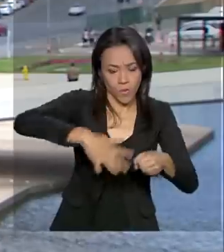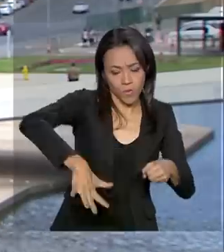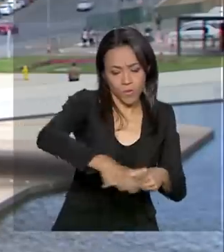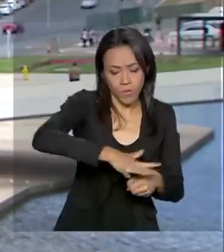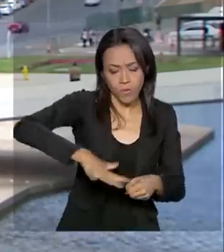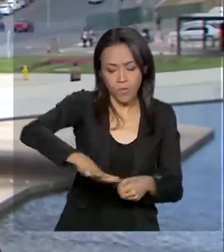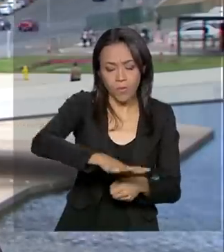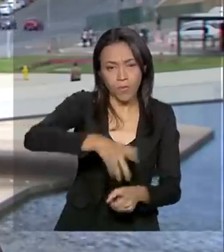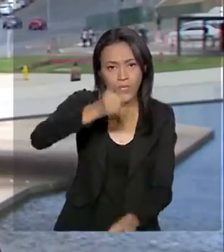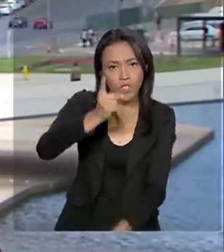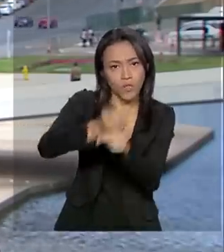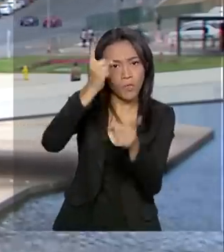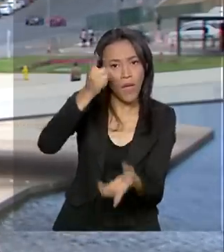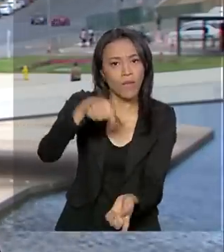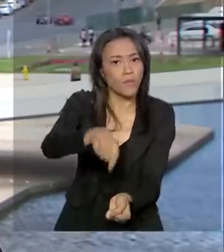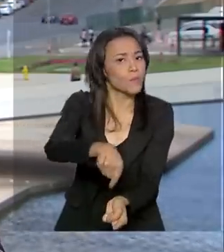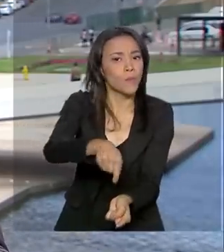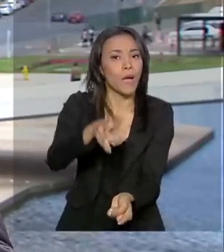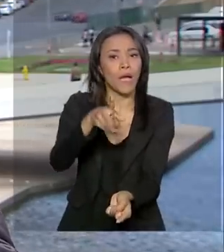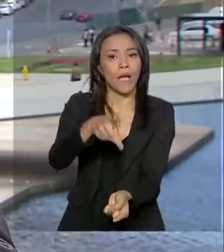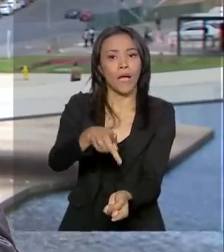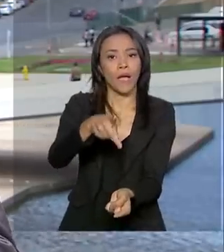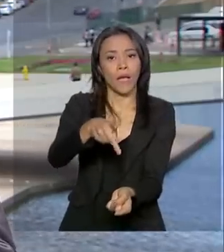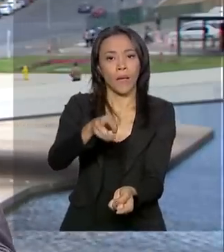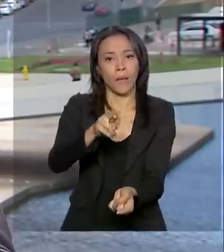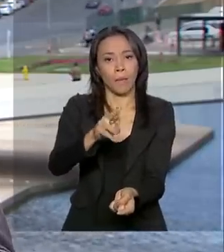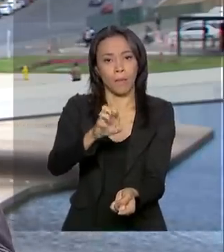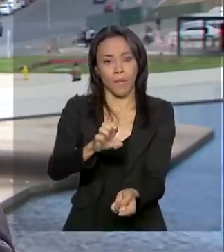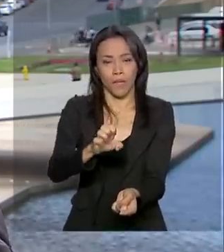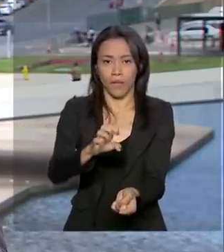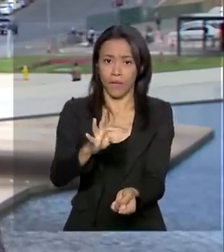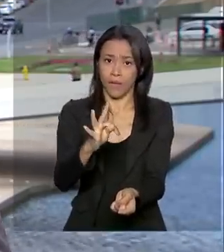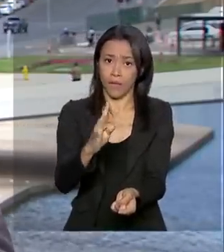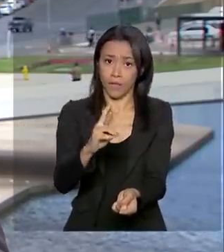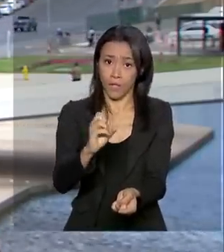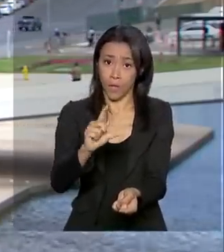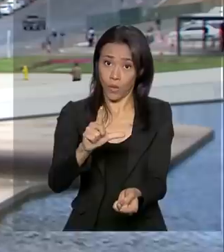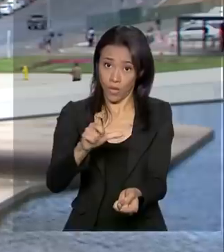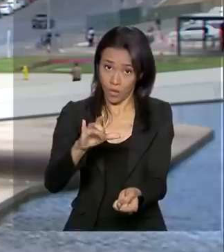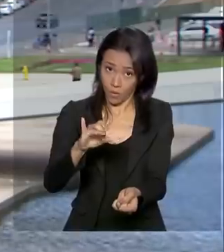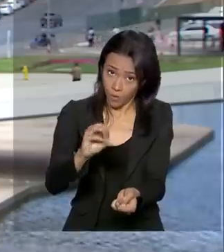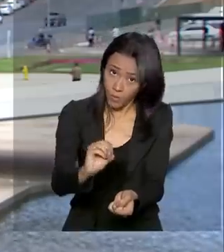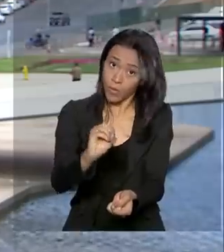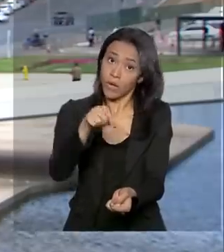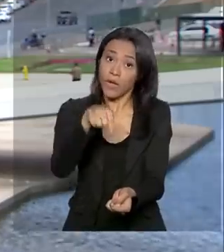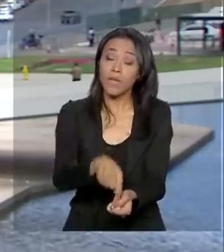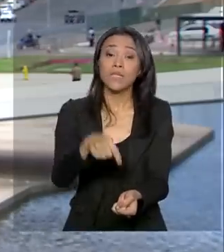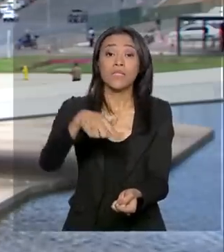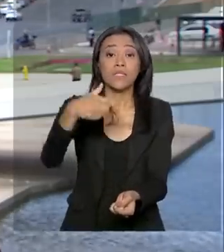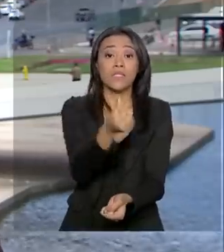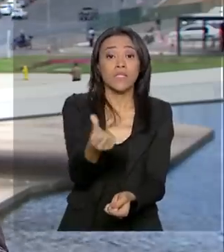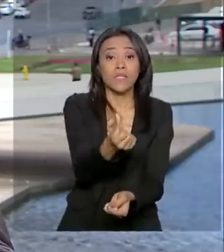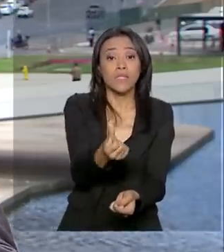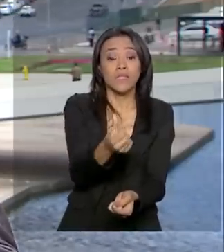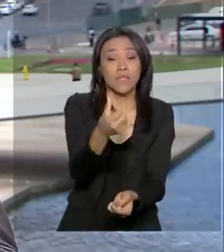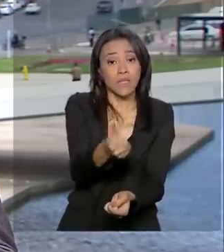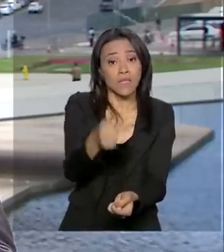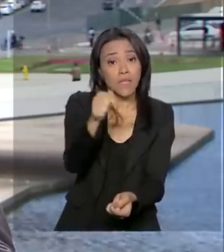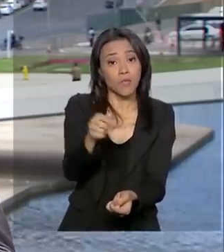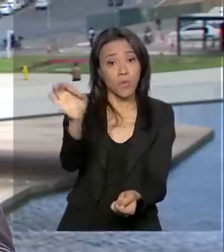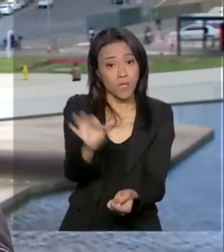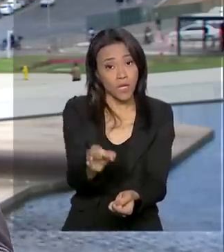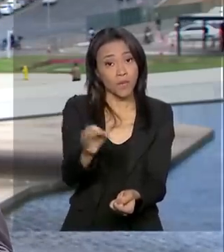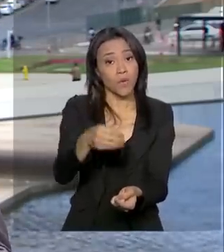de uma reserva da Petrobras. Agora, a maior parte, 67%, ficará com a União. Outros 15%